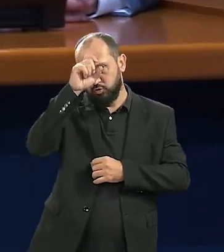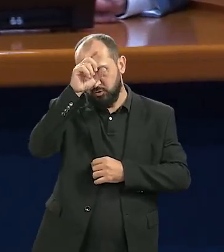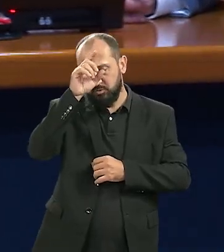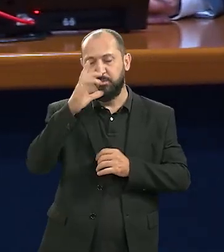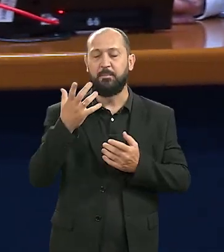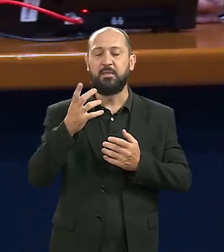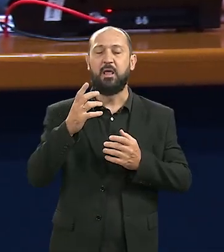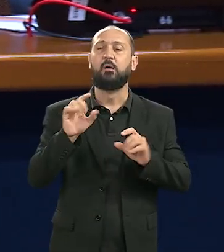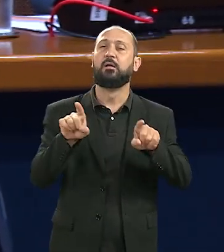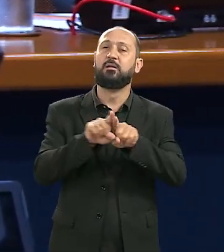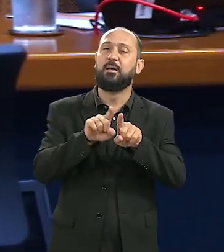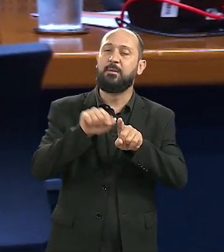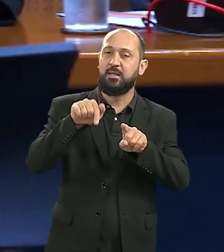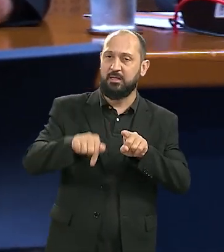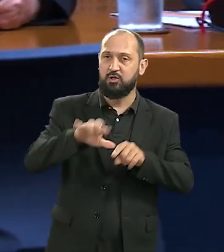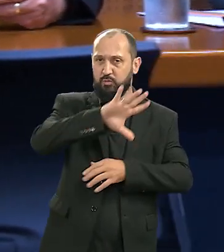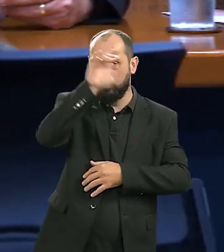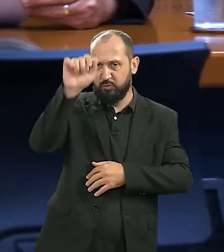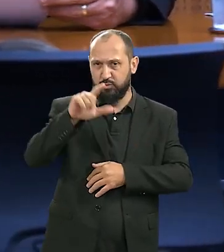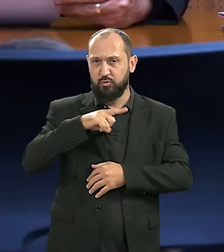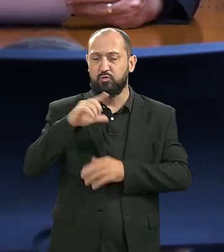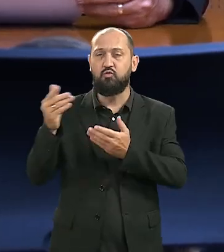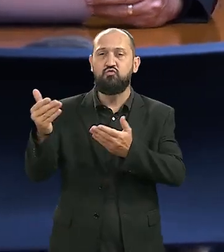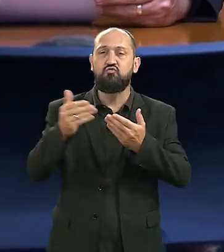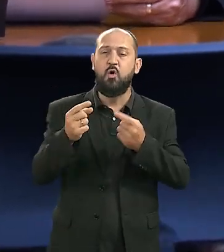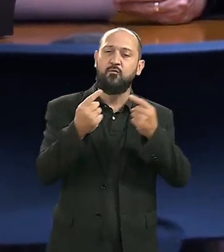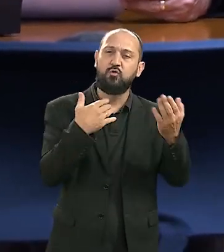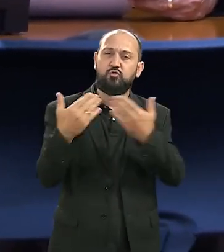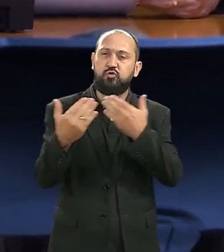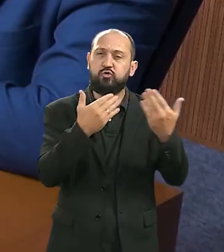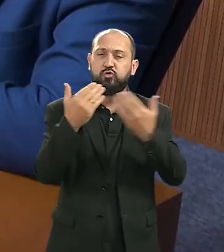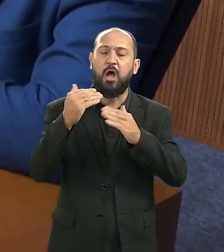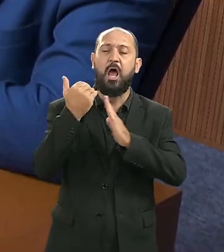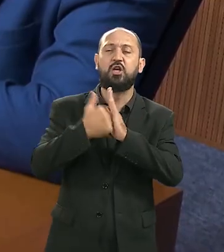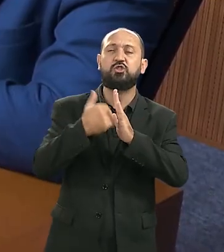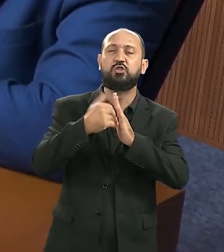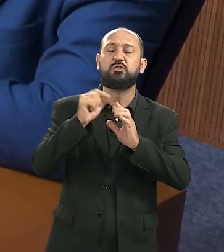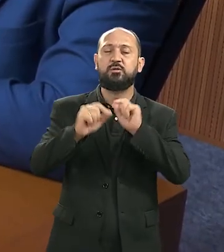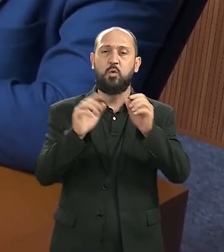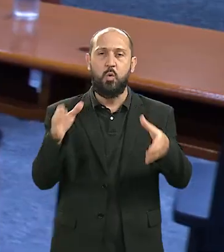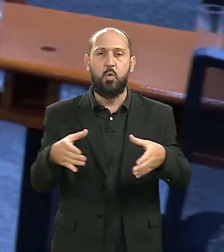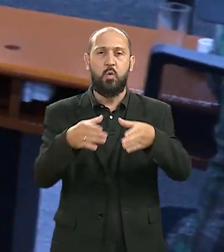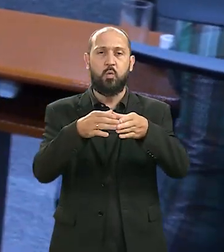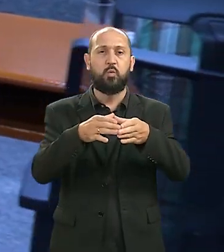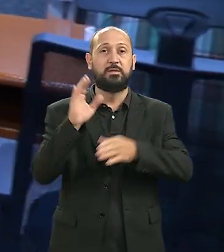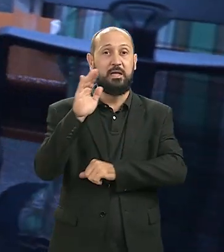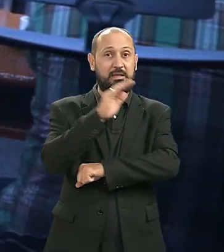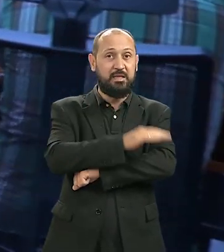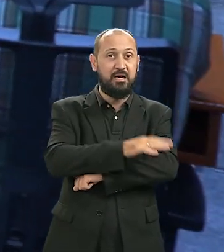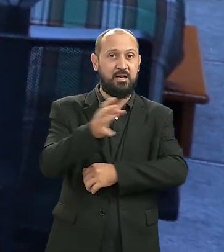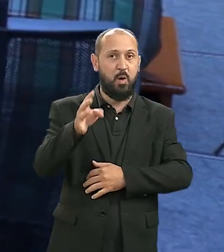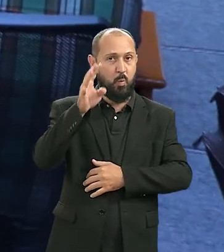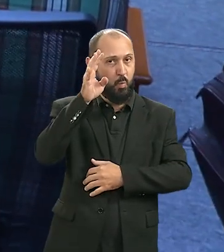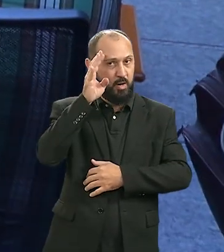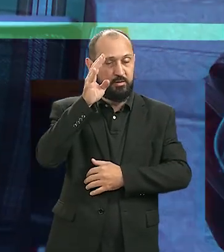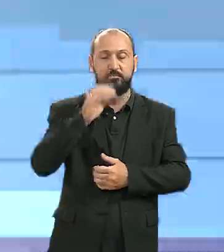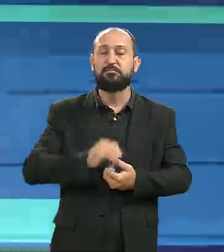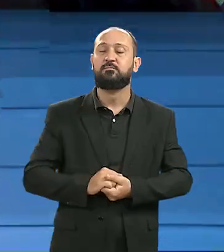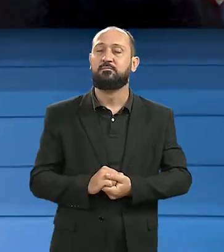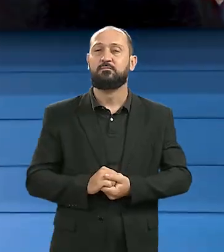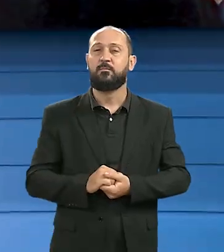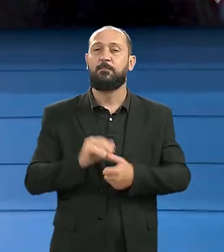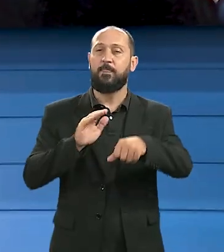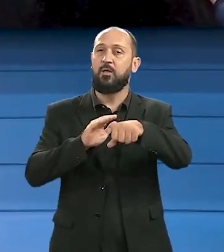filantrópicos e Santas Casas de Mato Grosso do Sul foi discutido durante reunião da Frente Parlamentar na tarde da última quarta-feira.